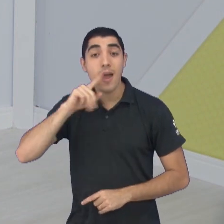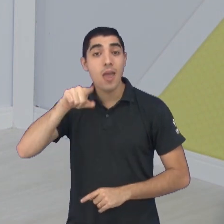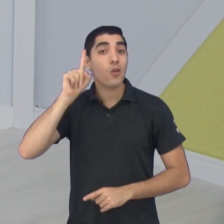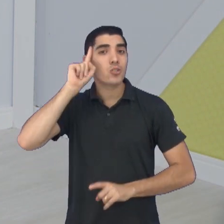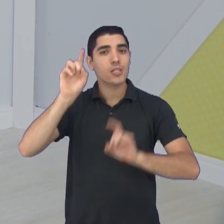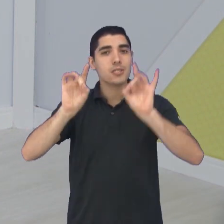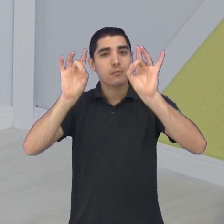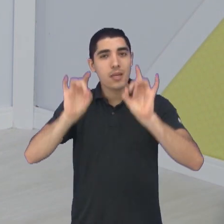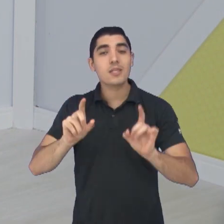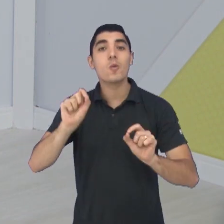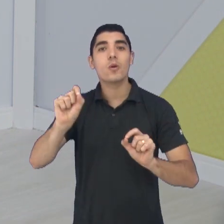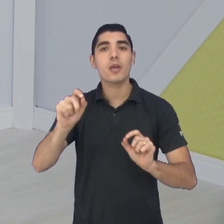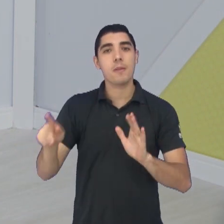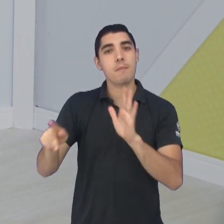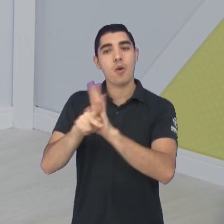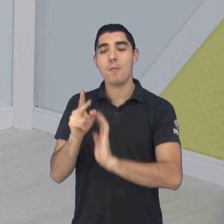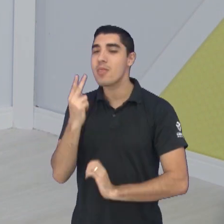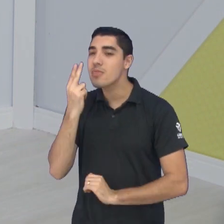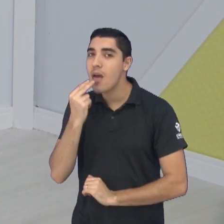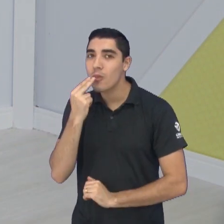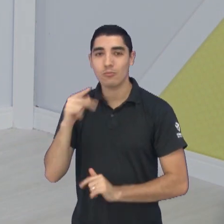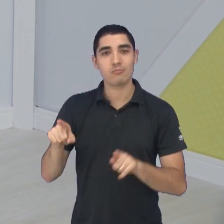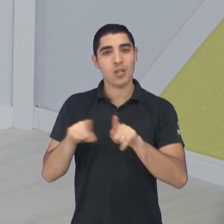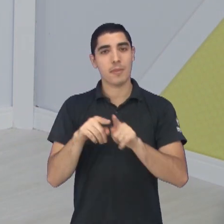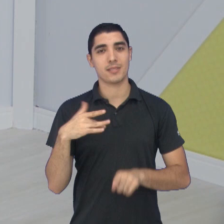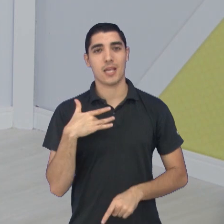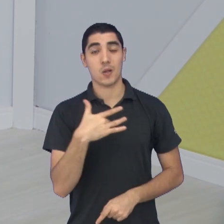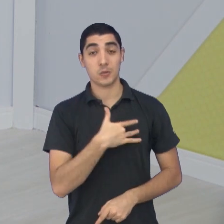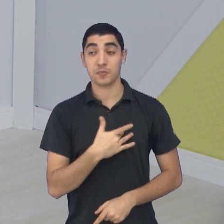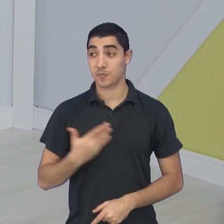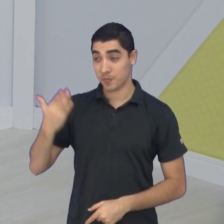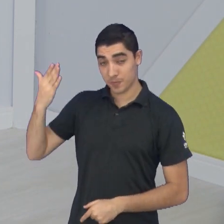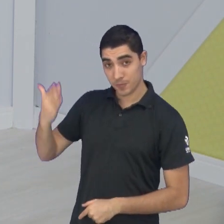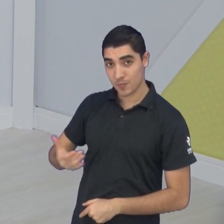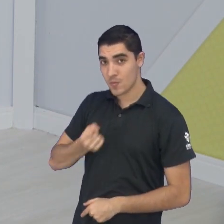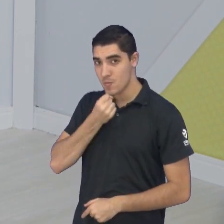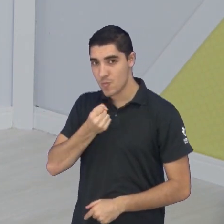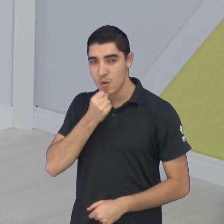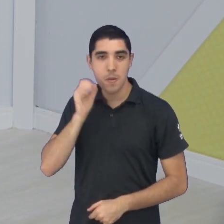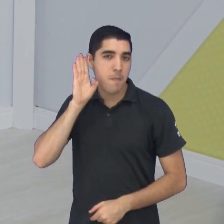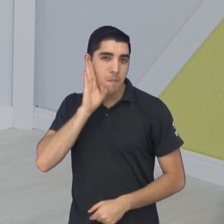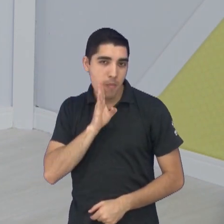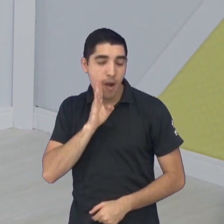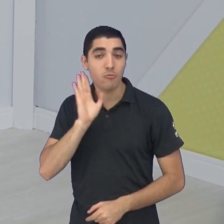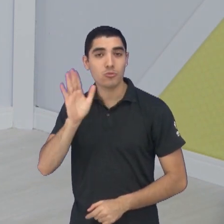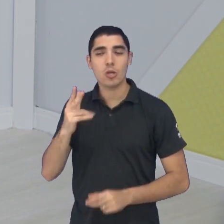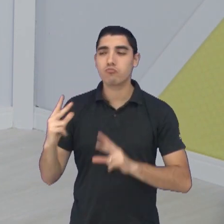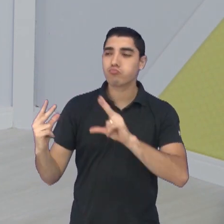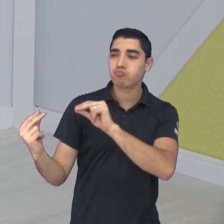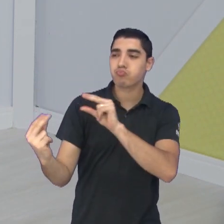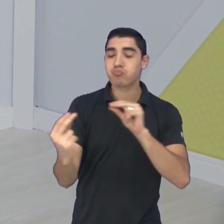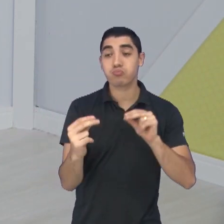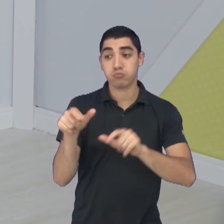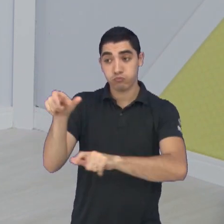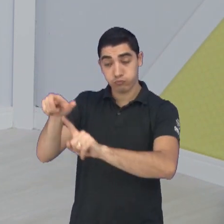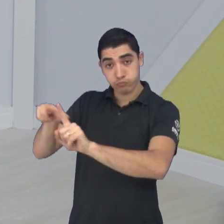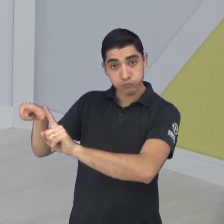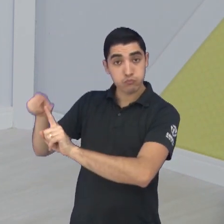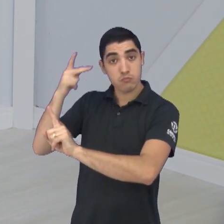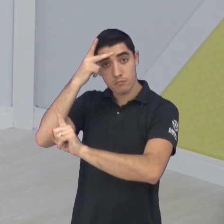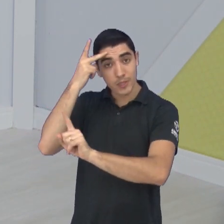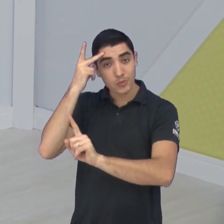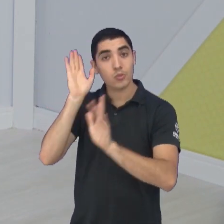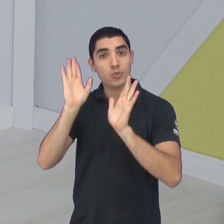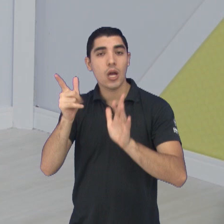o Dia Nacional da Nutrição e Saúde? Pois bem, o nosso repórter Paulo Ricardo foi conversar com uma galera que encontrou na